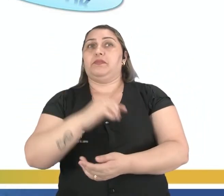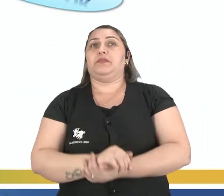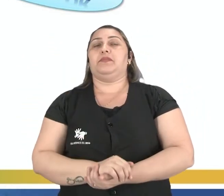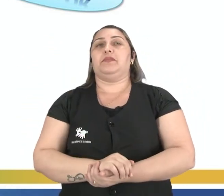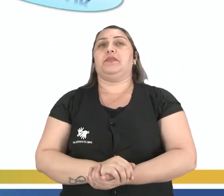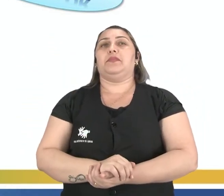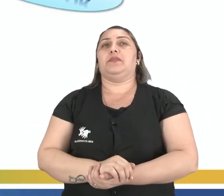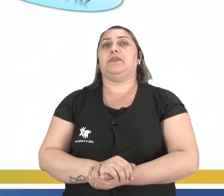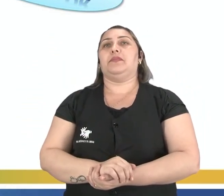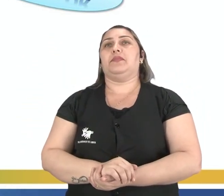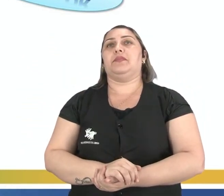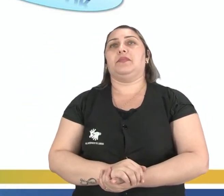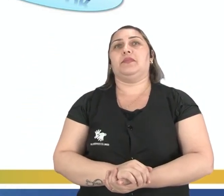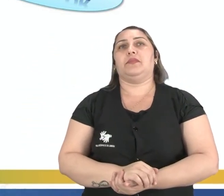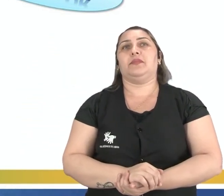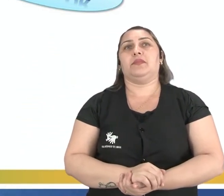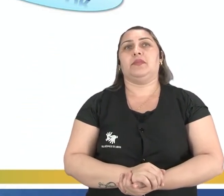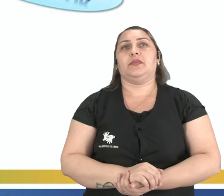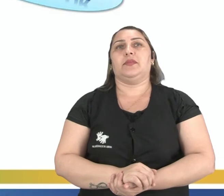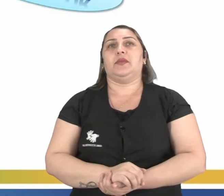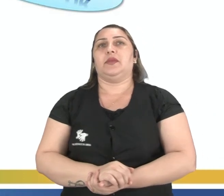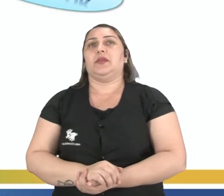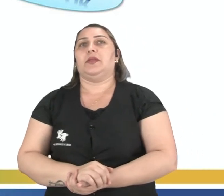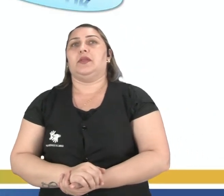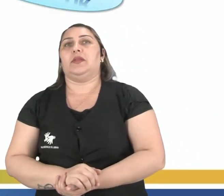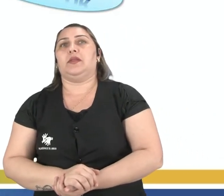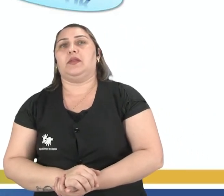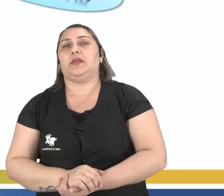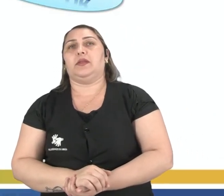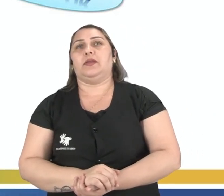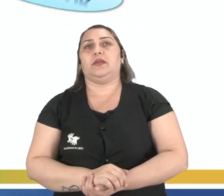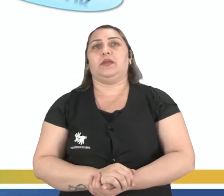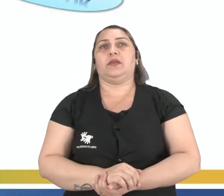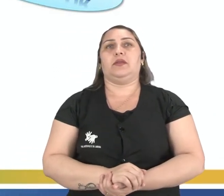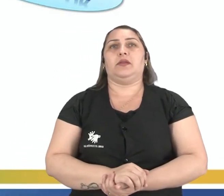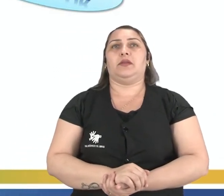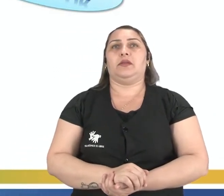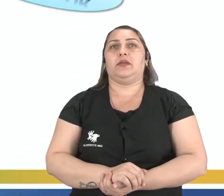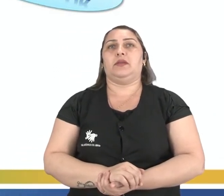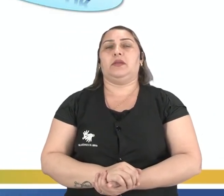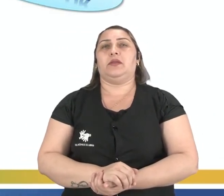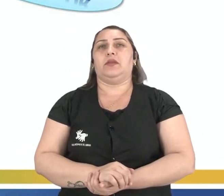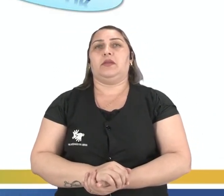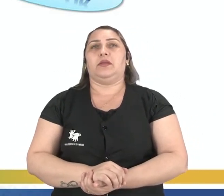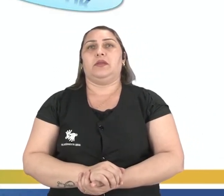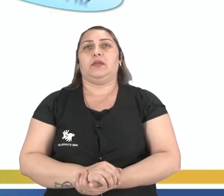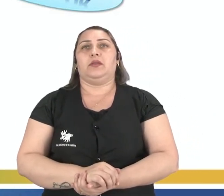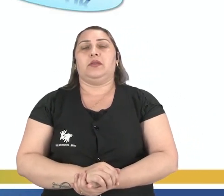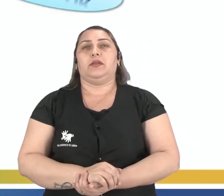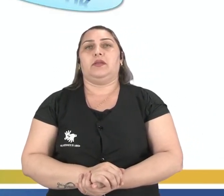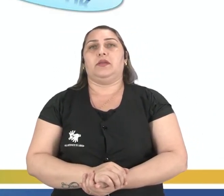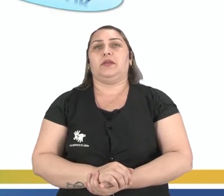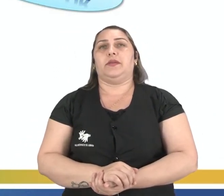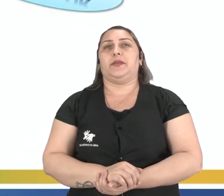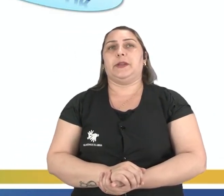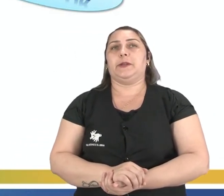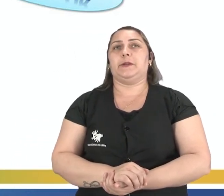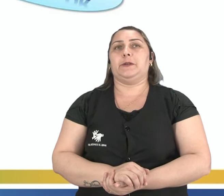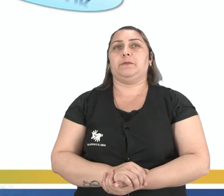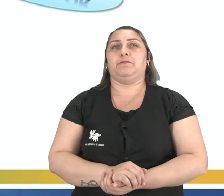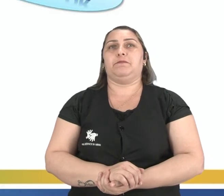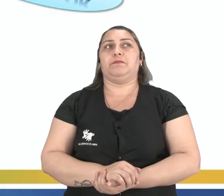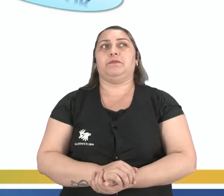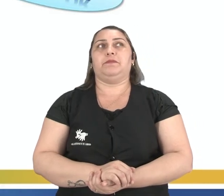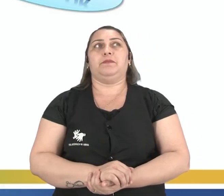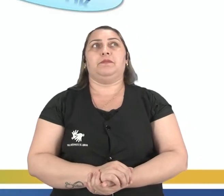Mais um exemplo. I'm a doctor. I work in a hospital. I don't